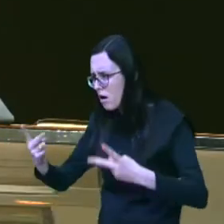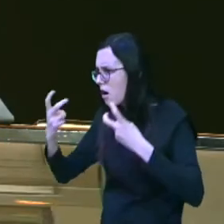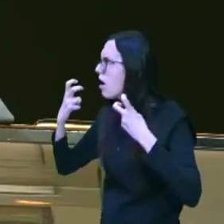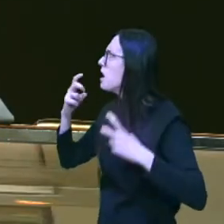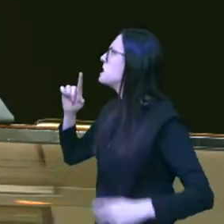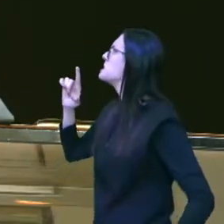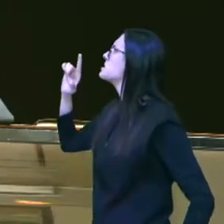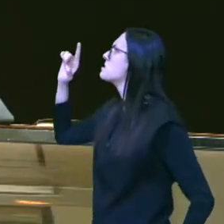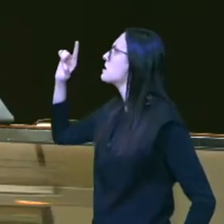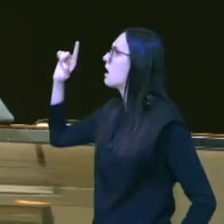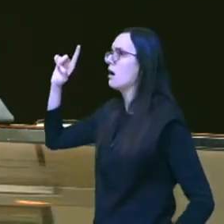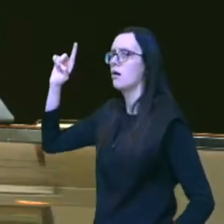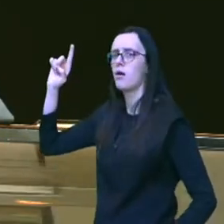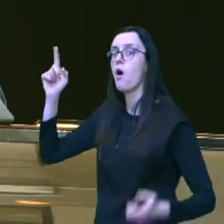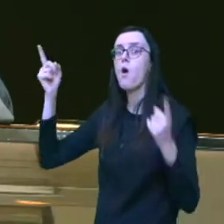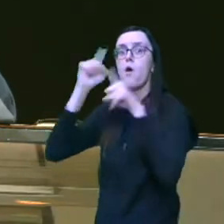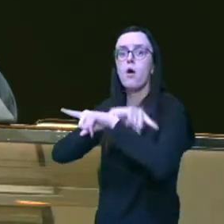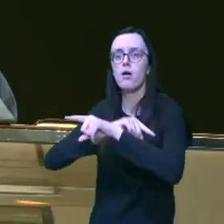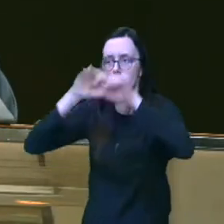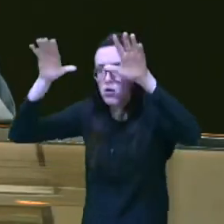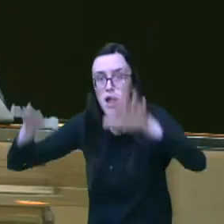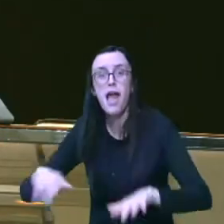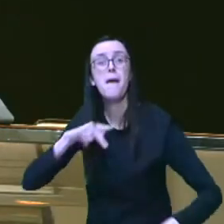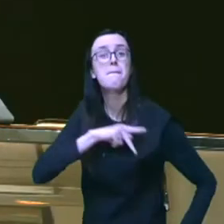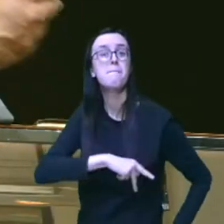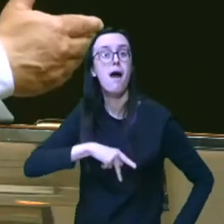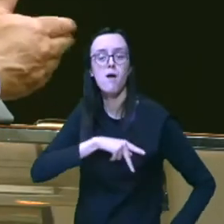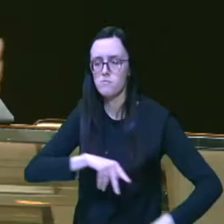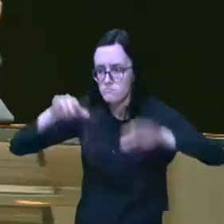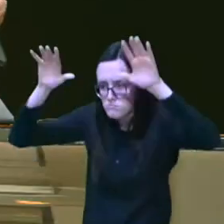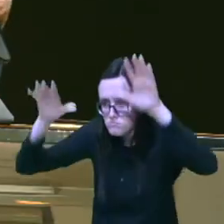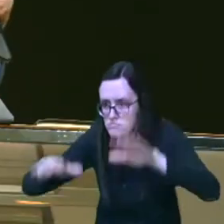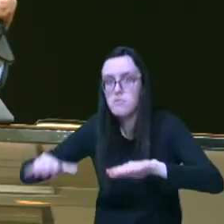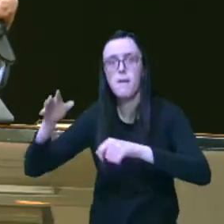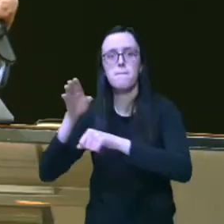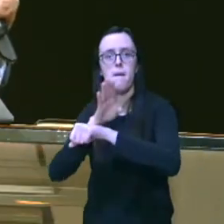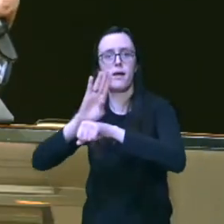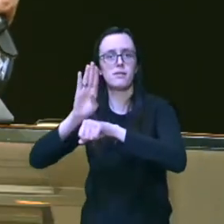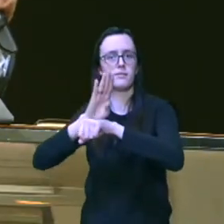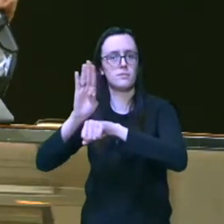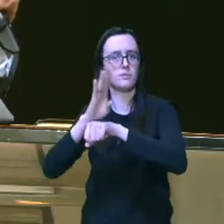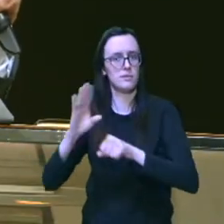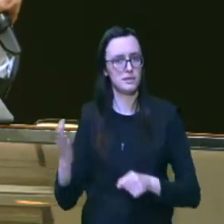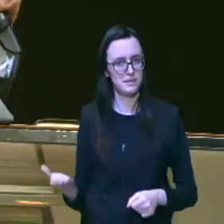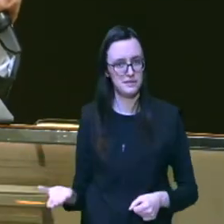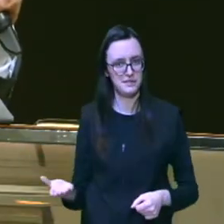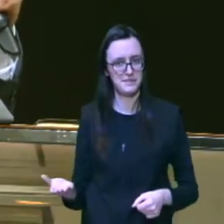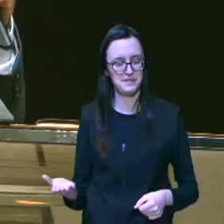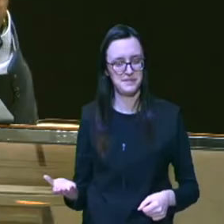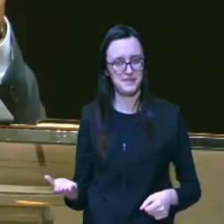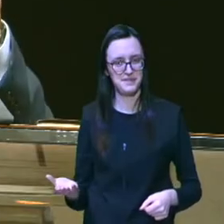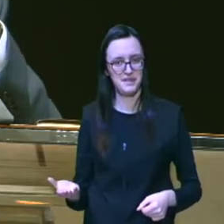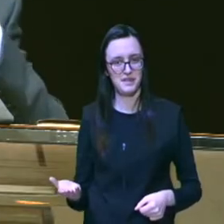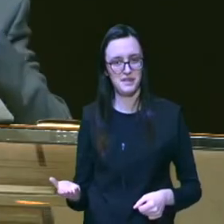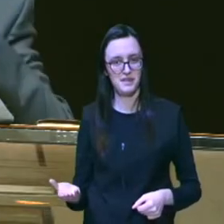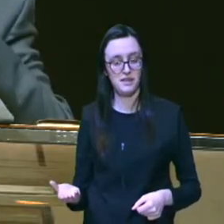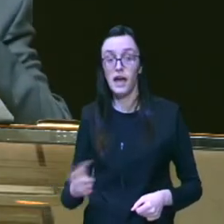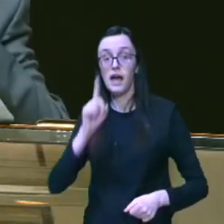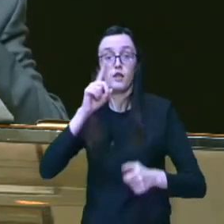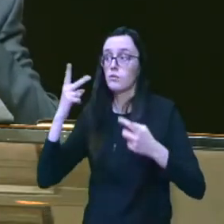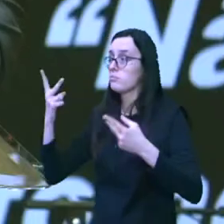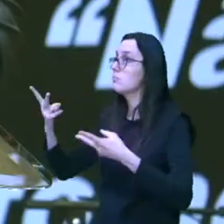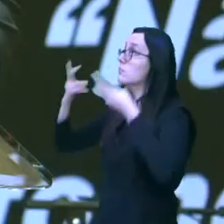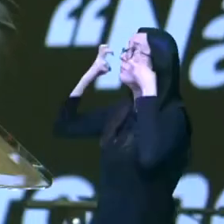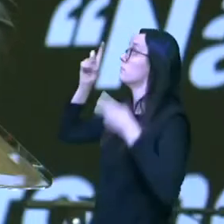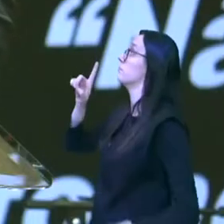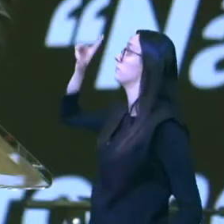começa a adorar Paulo começa a adorar a Barnabé e ao invés de reconhecer